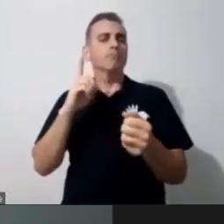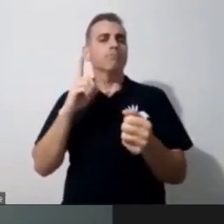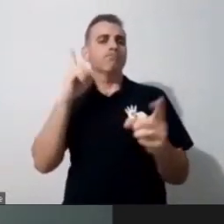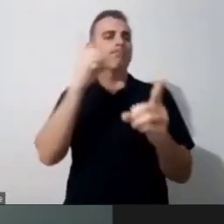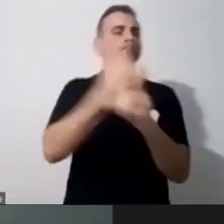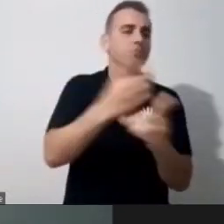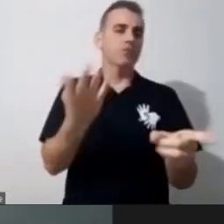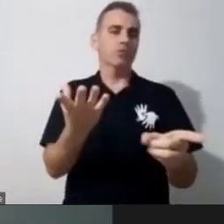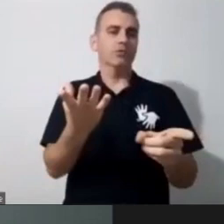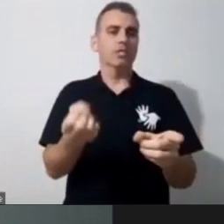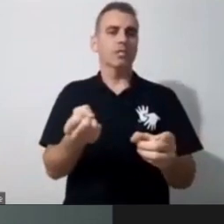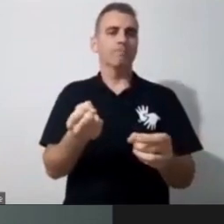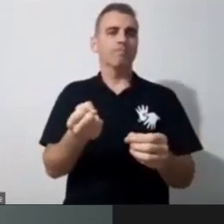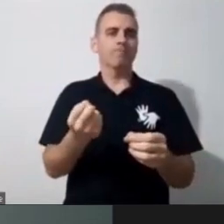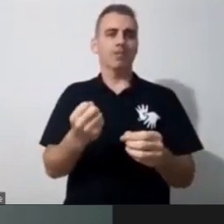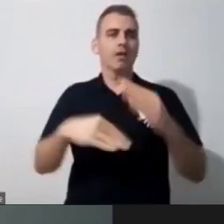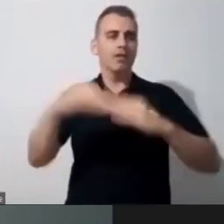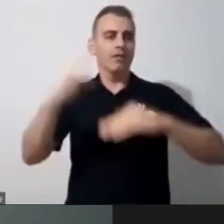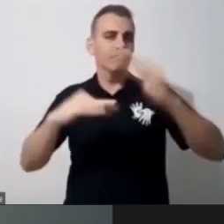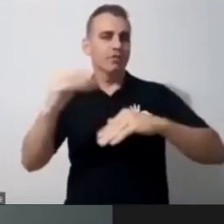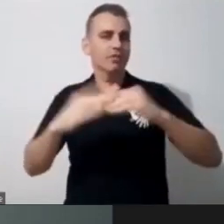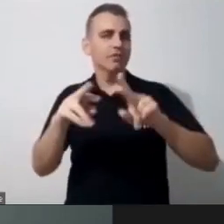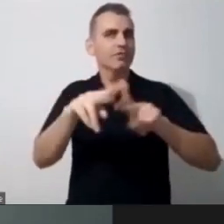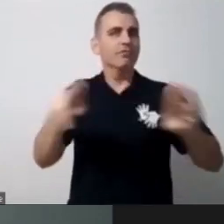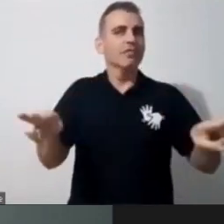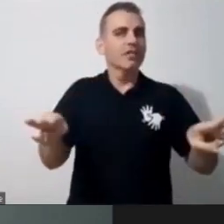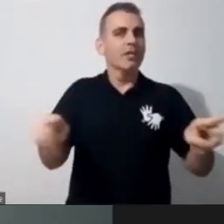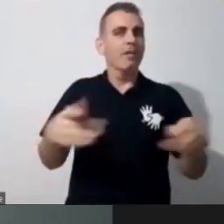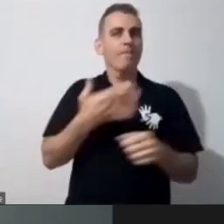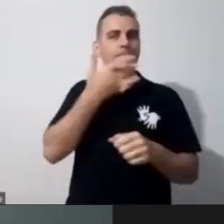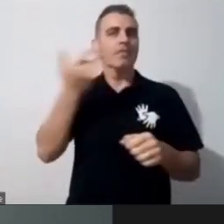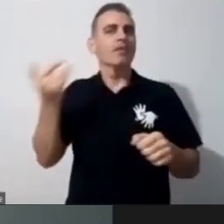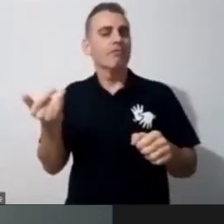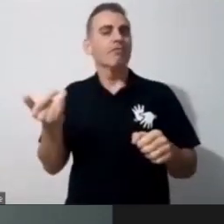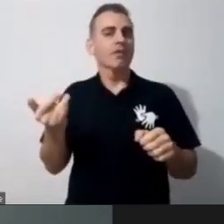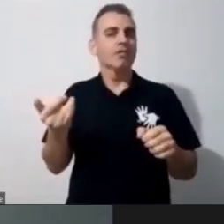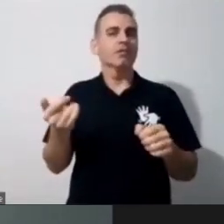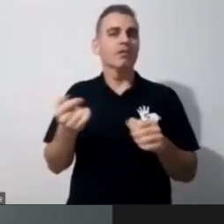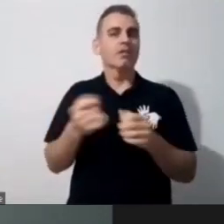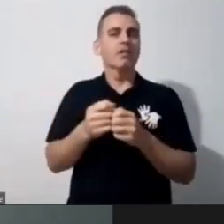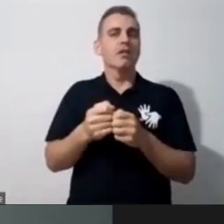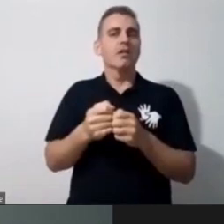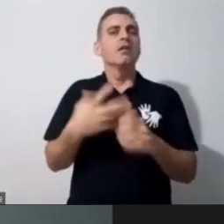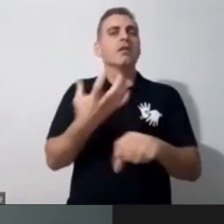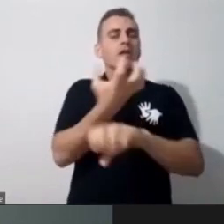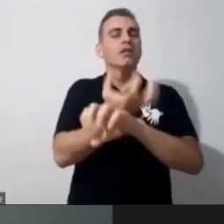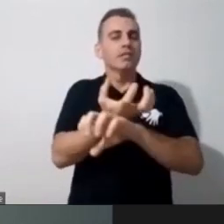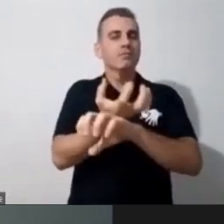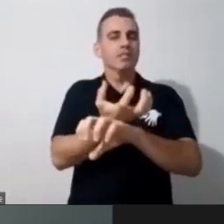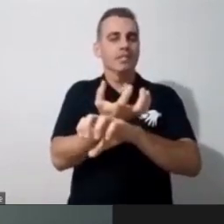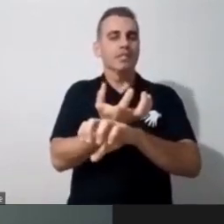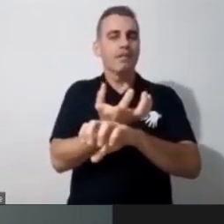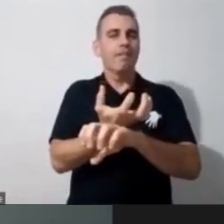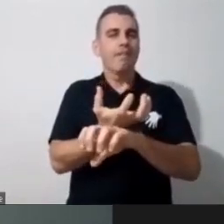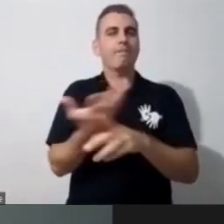sentar, vou planejar e vou repensar de todas as formas como contemplar esse conteúdo pra todos, né?